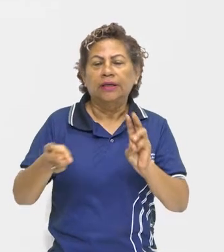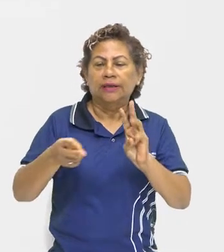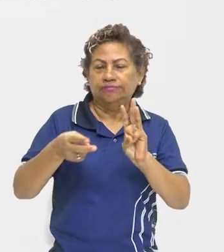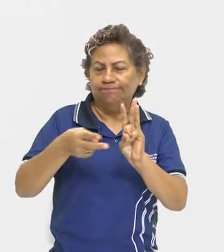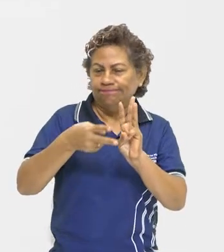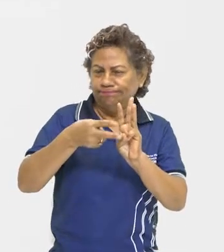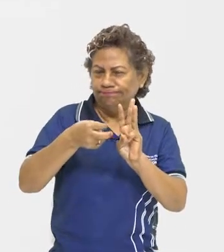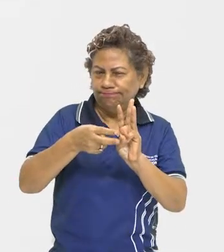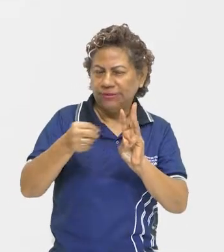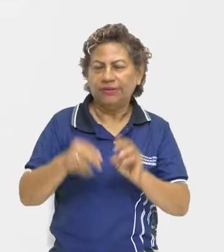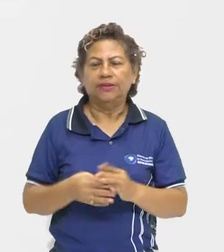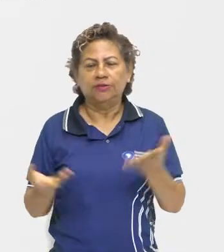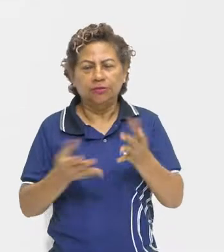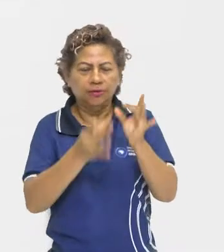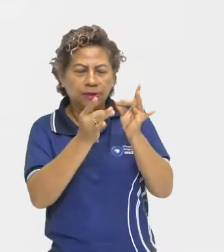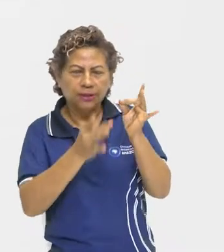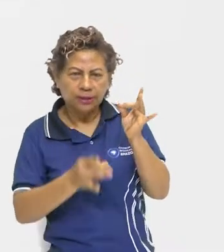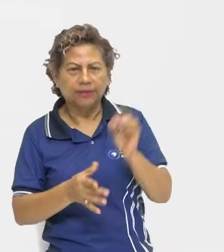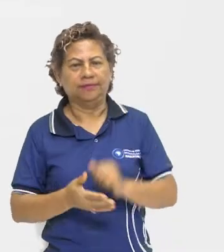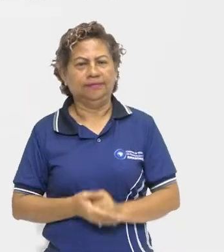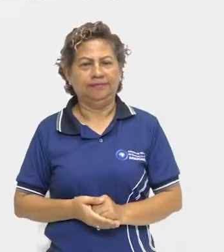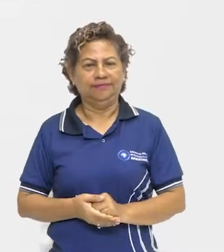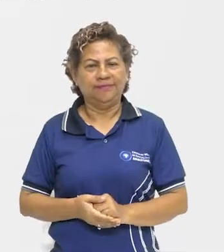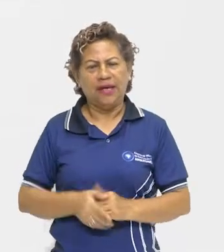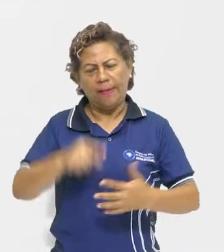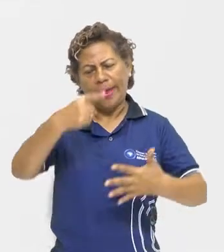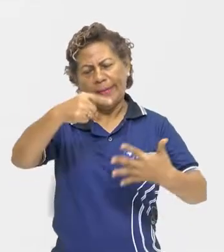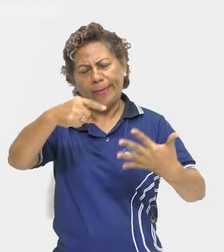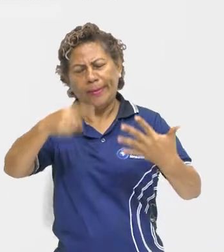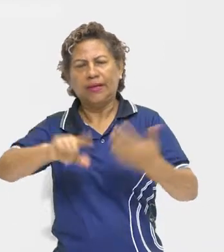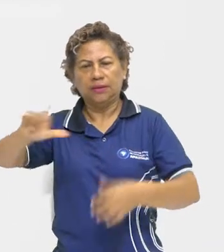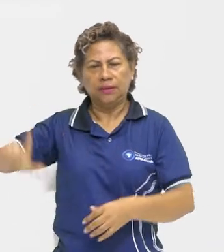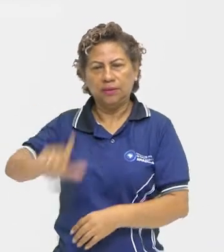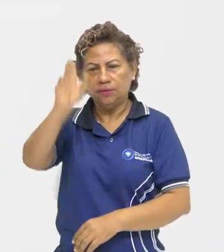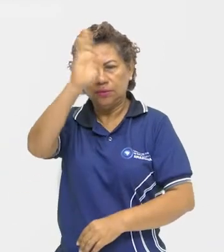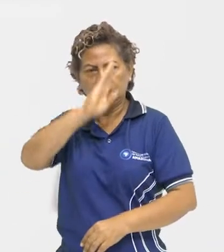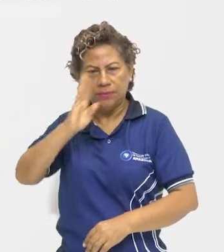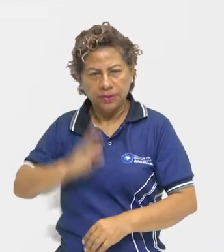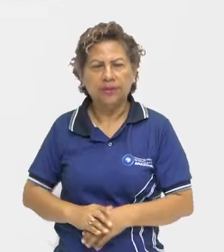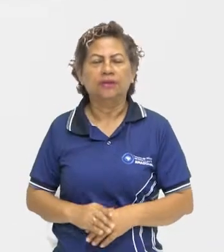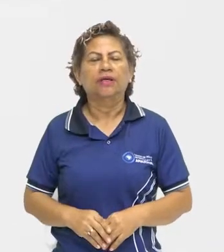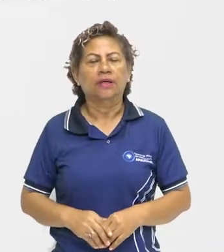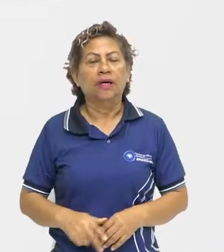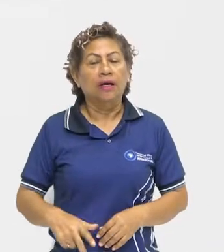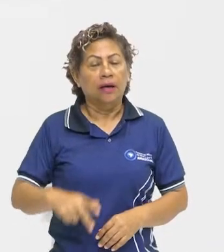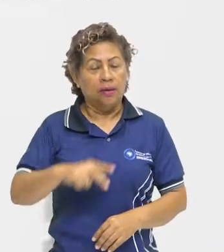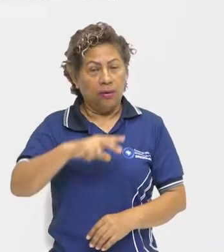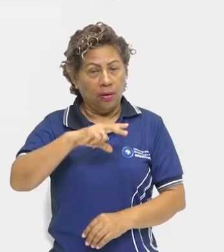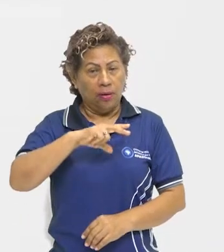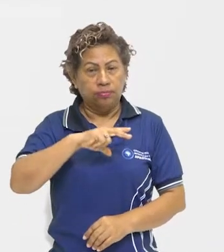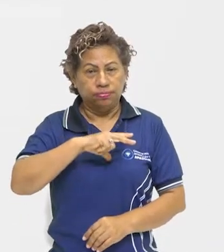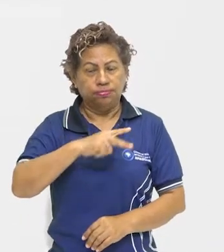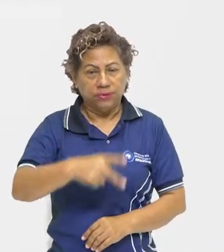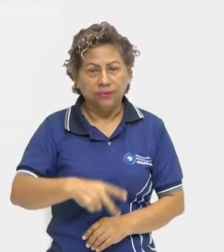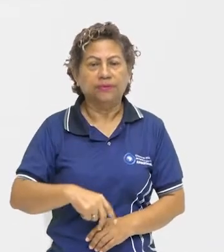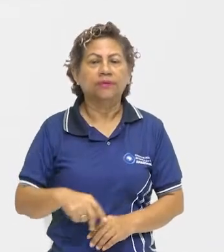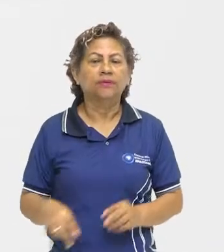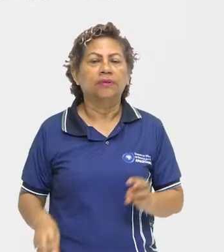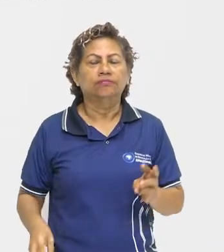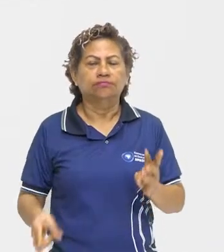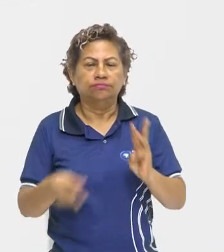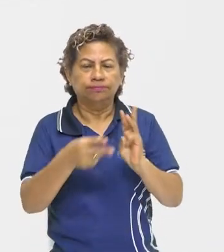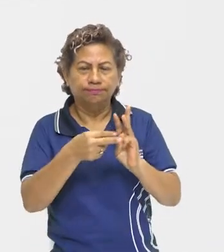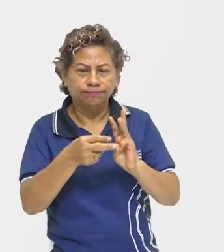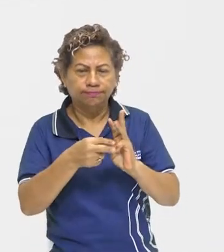Vamos lá. Análise literária de obras das literaturas brasileira, portuguesa, indígena, africana e latino